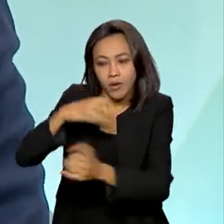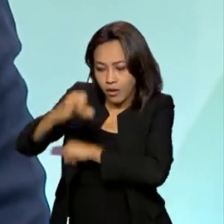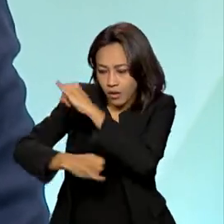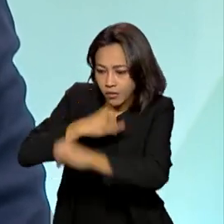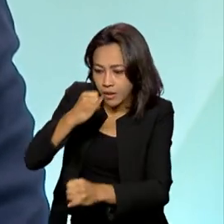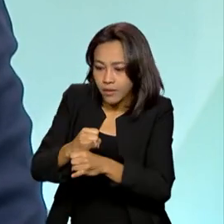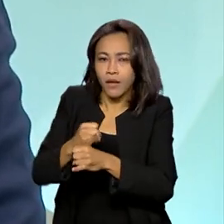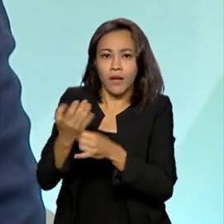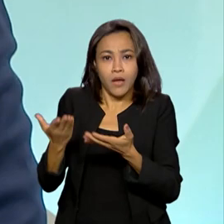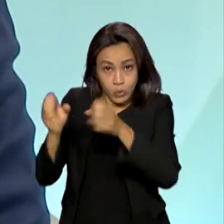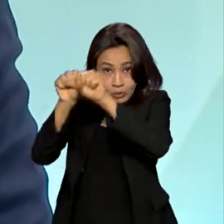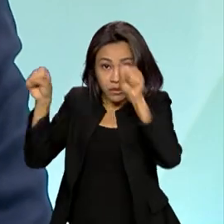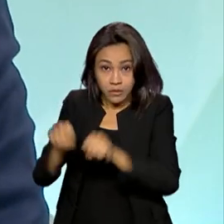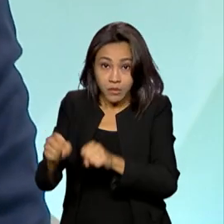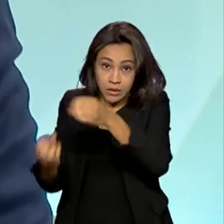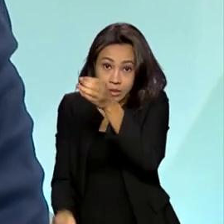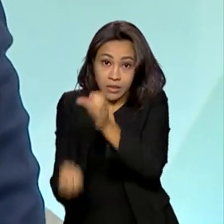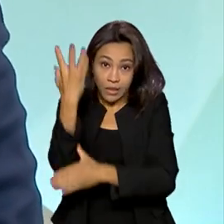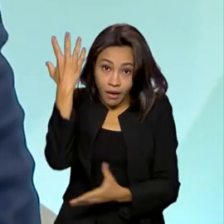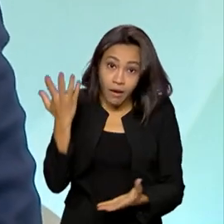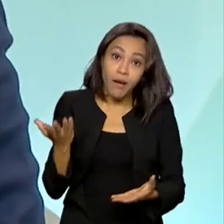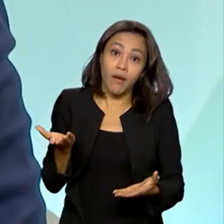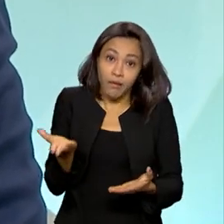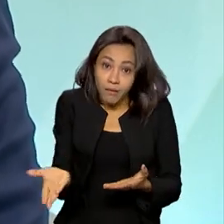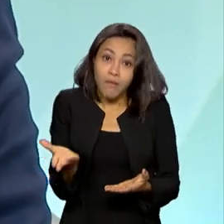com esses sistemas que foram criados, Teams,